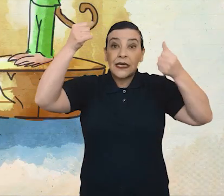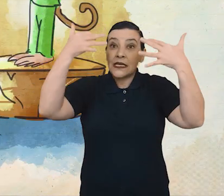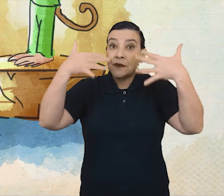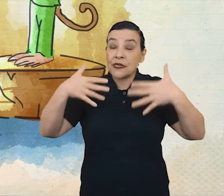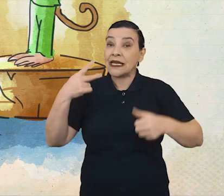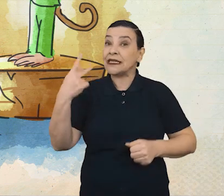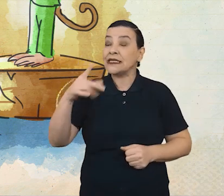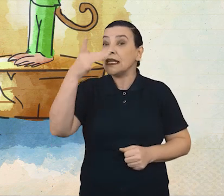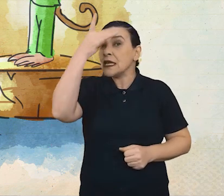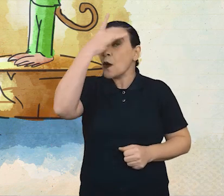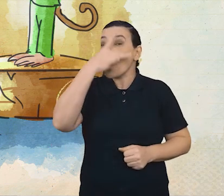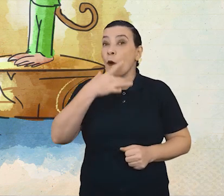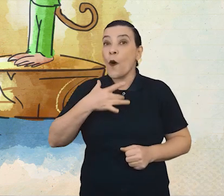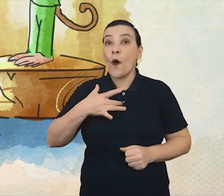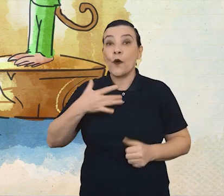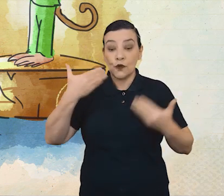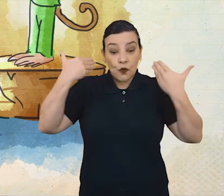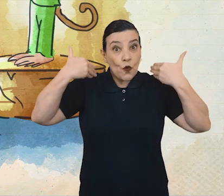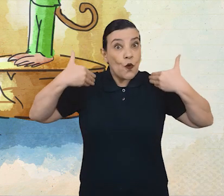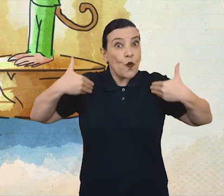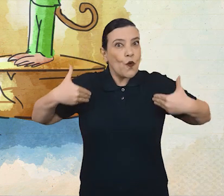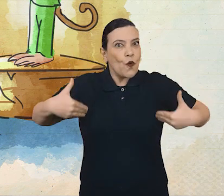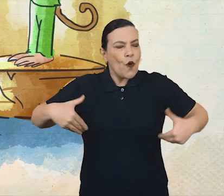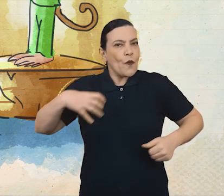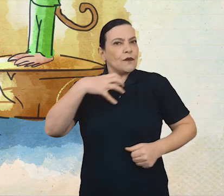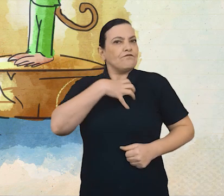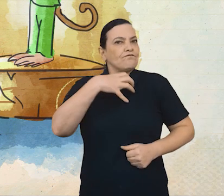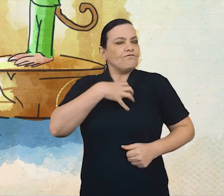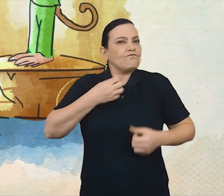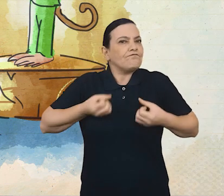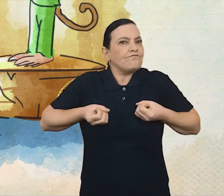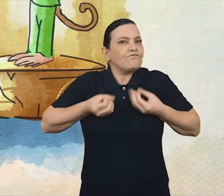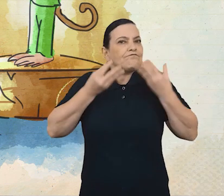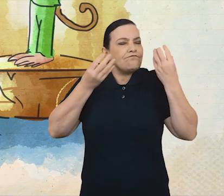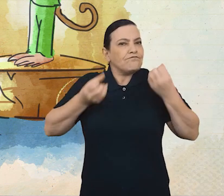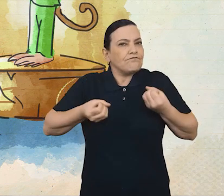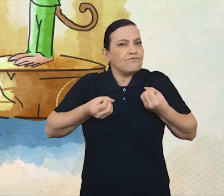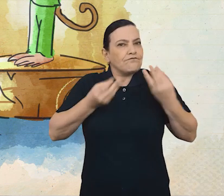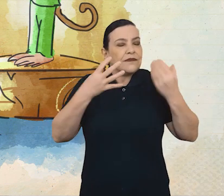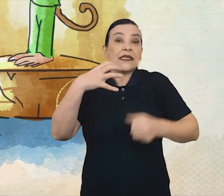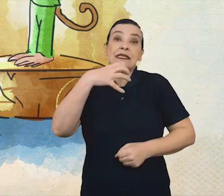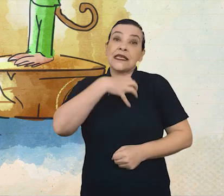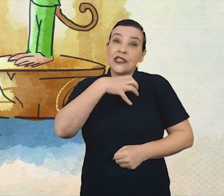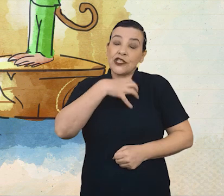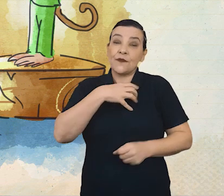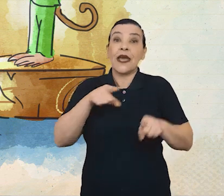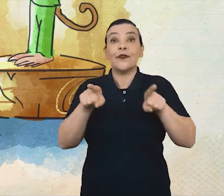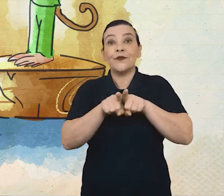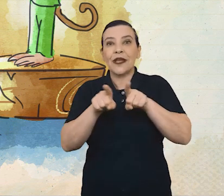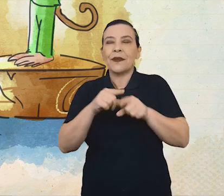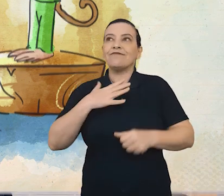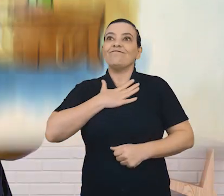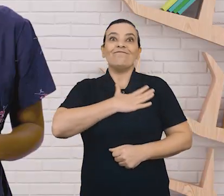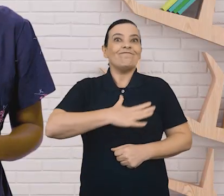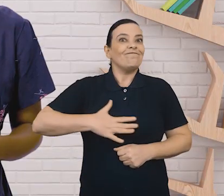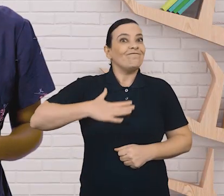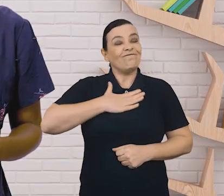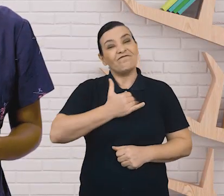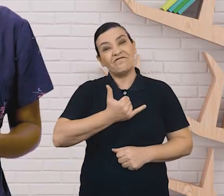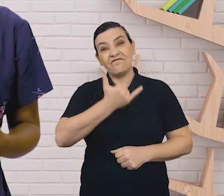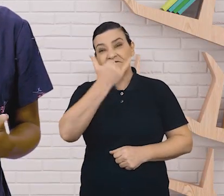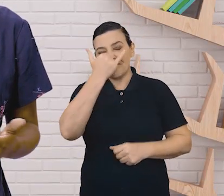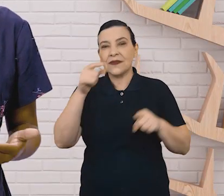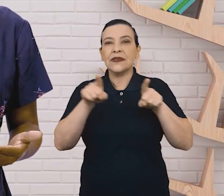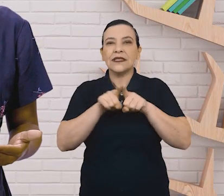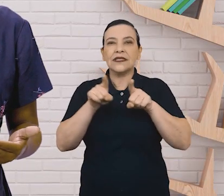seu rosto e sua linguagem corporal expressam sentimentos e sensações, como frustração e satisfação. Pelo formato da